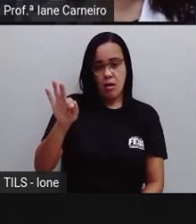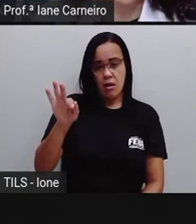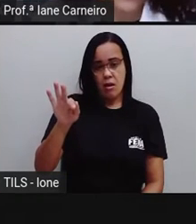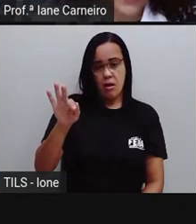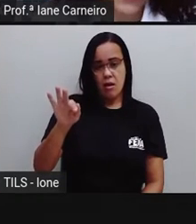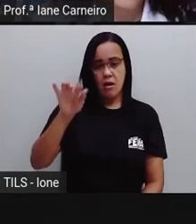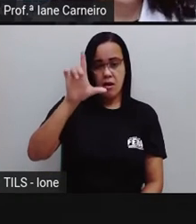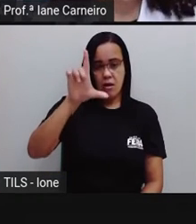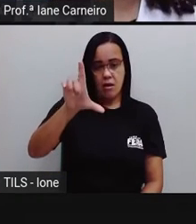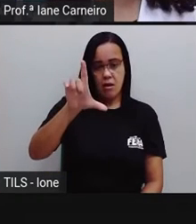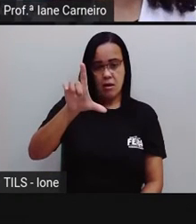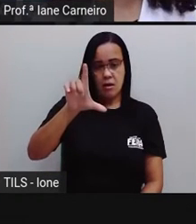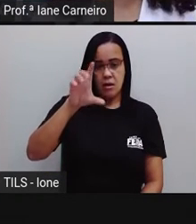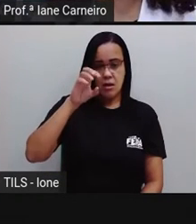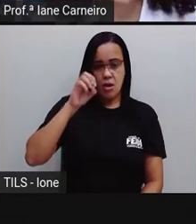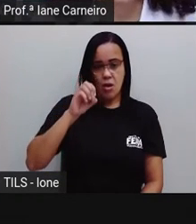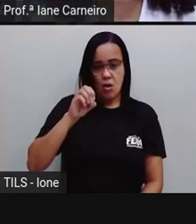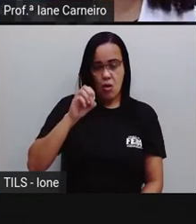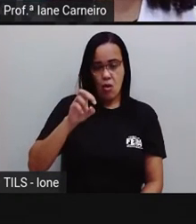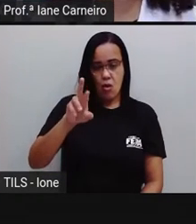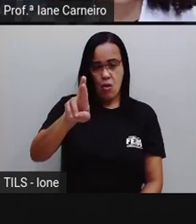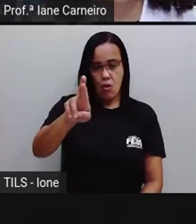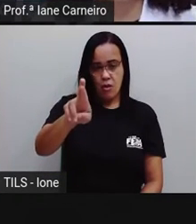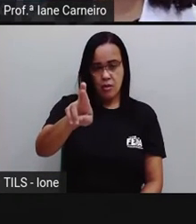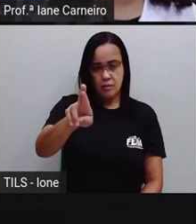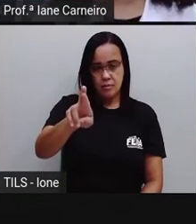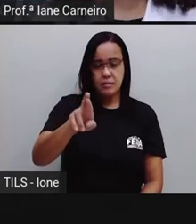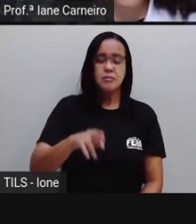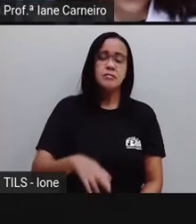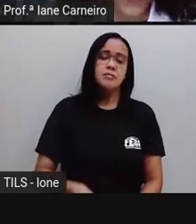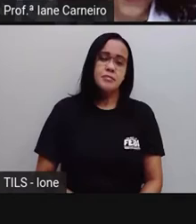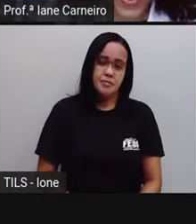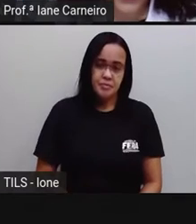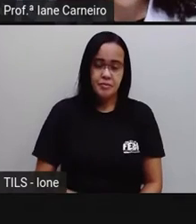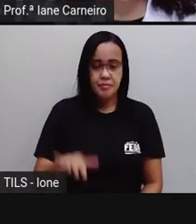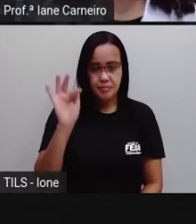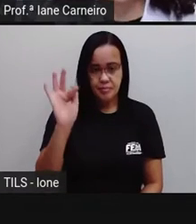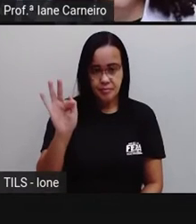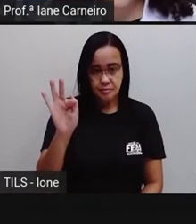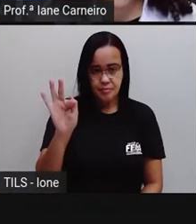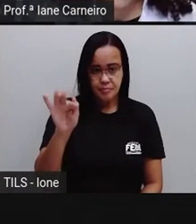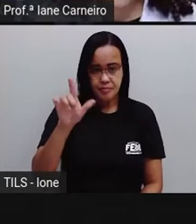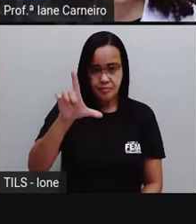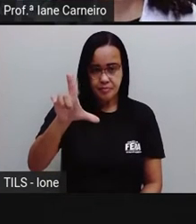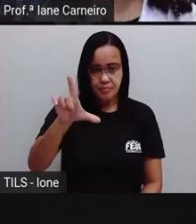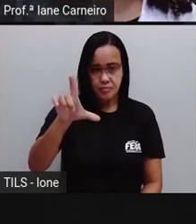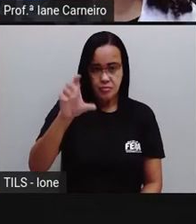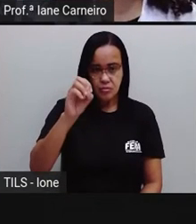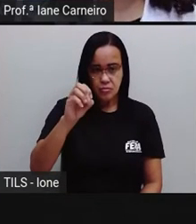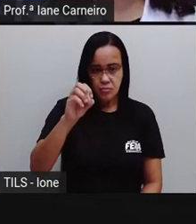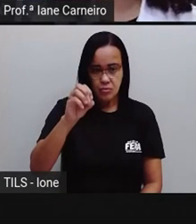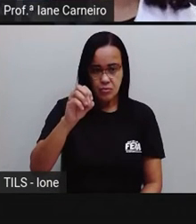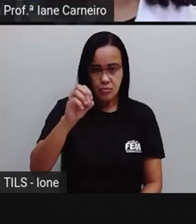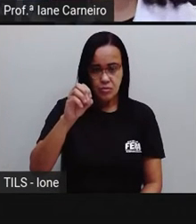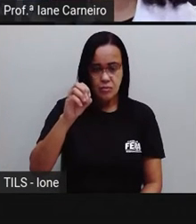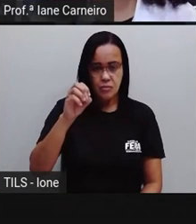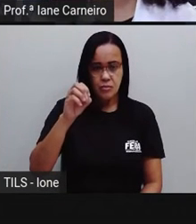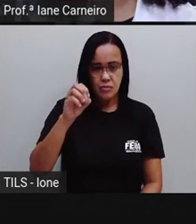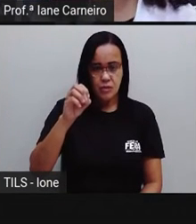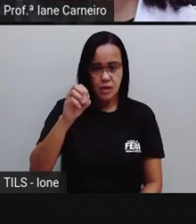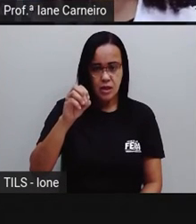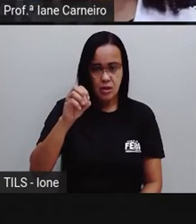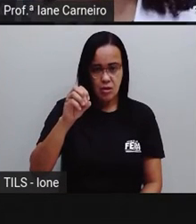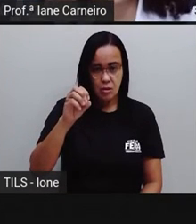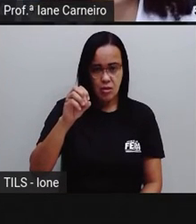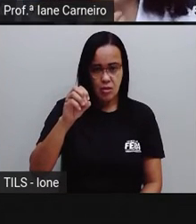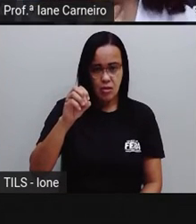fácil. Então, ó, pra fazer o FLÓ. FLÓ. A gente usa o Fê, o Lê e o O. Mas não é FLÓ, é